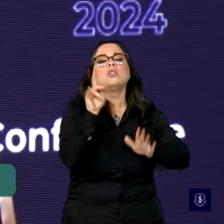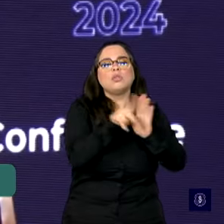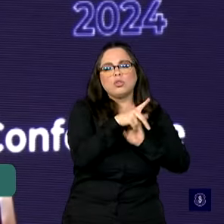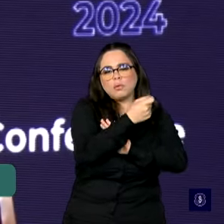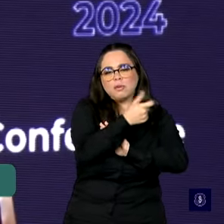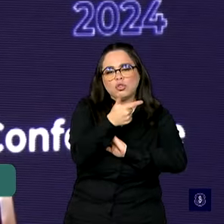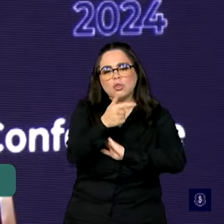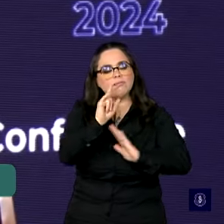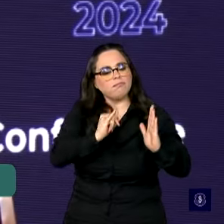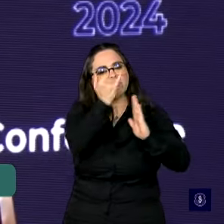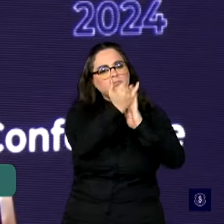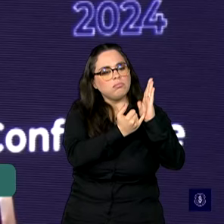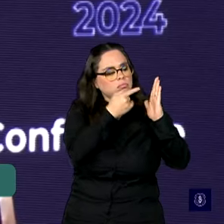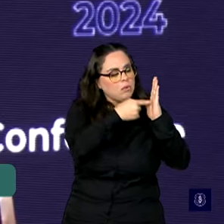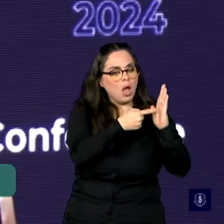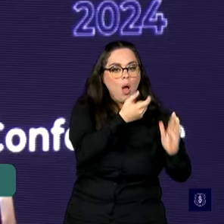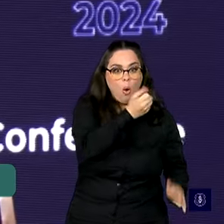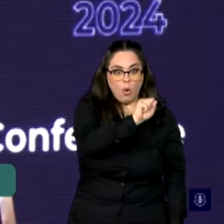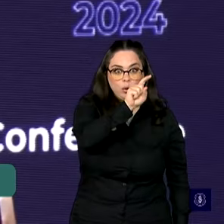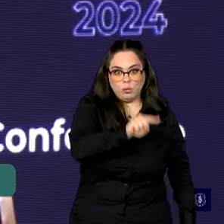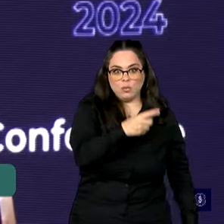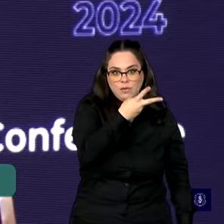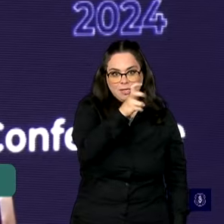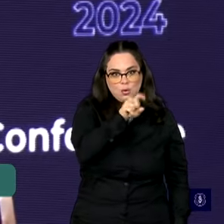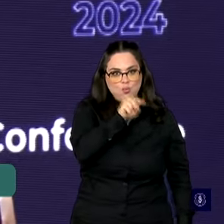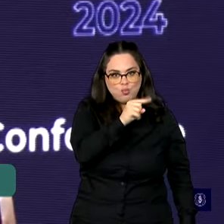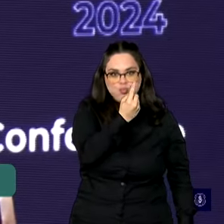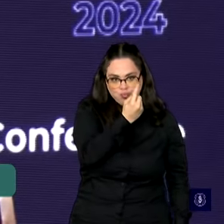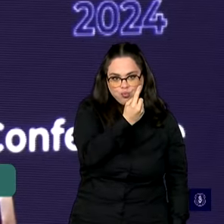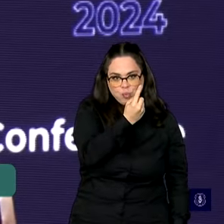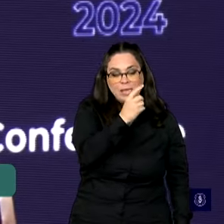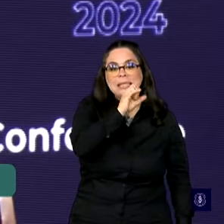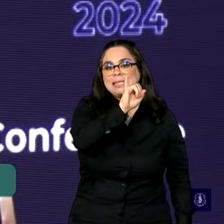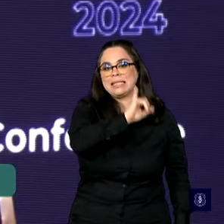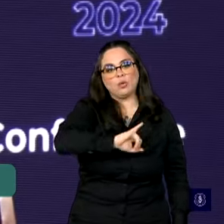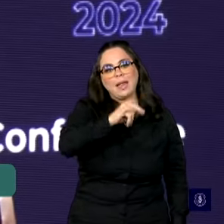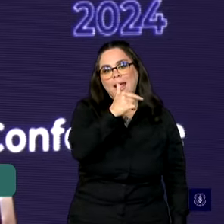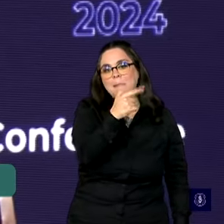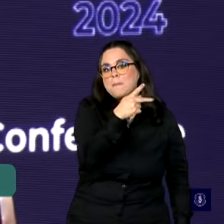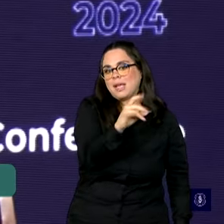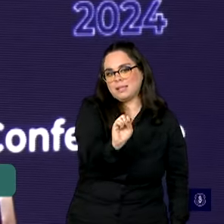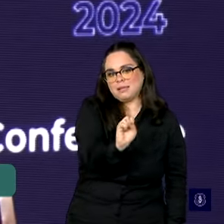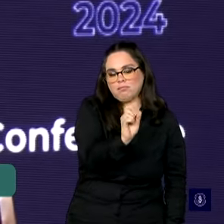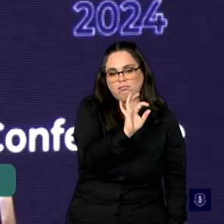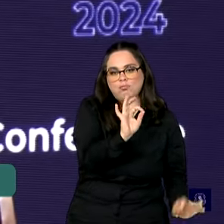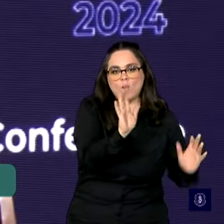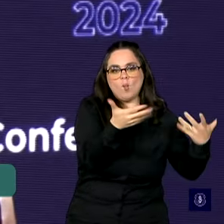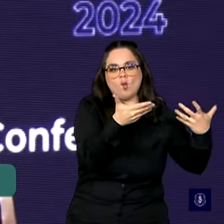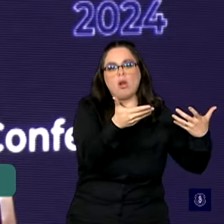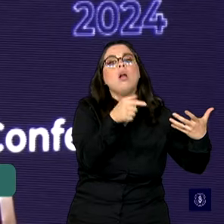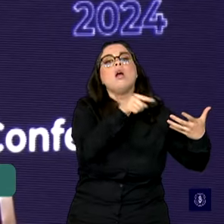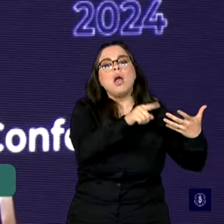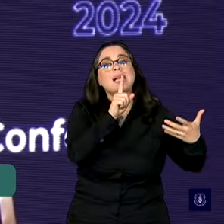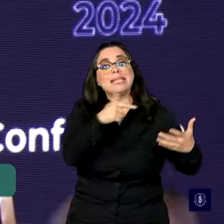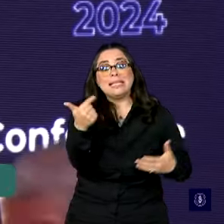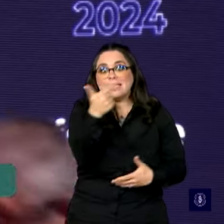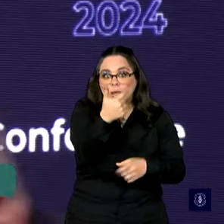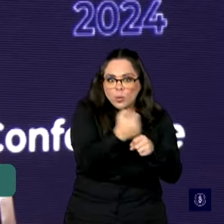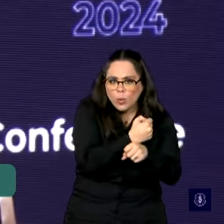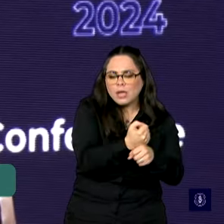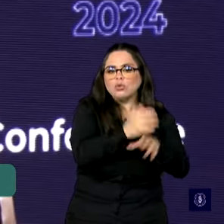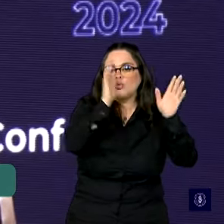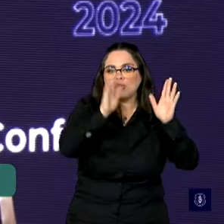teria sido de 8,25% sem a maquiagem do Piscofins. Nós estamos, pelo segundo ano,